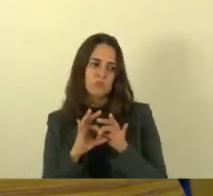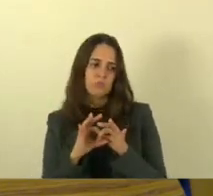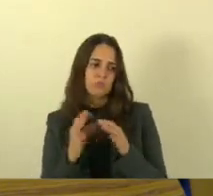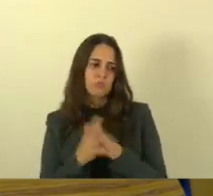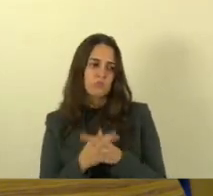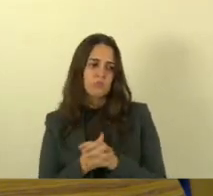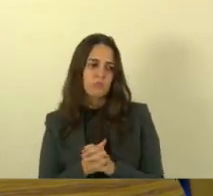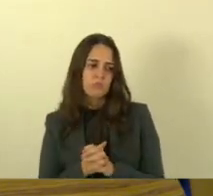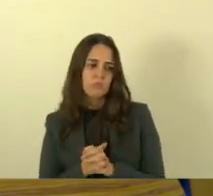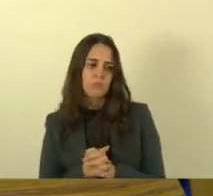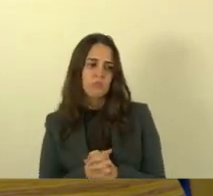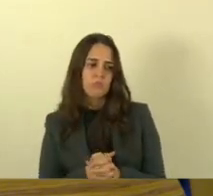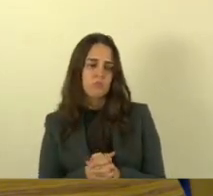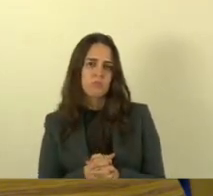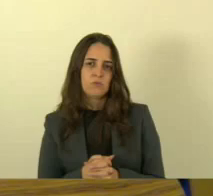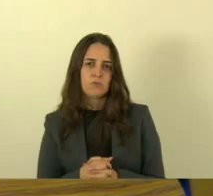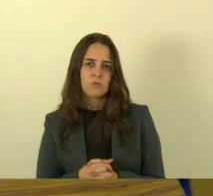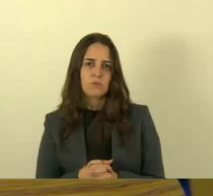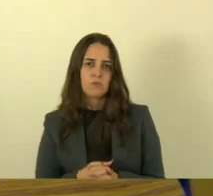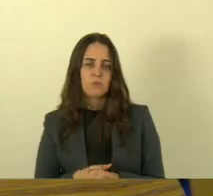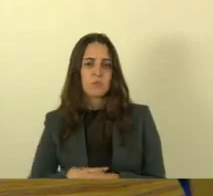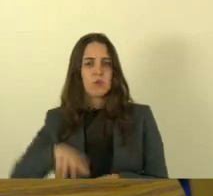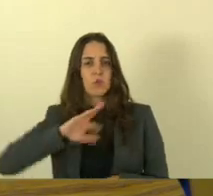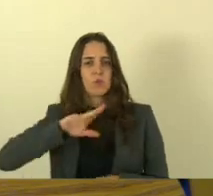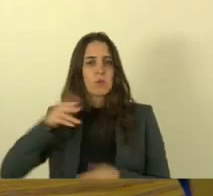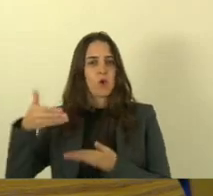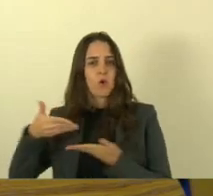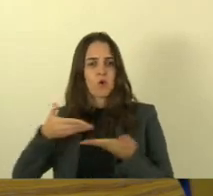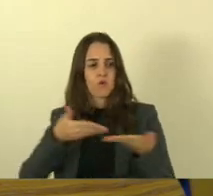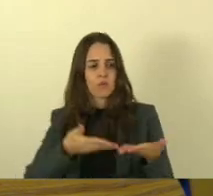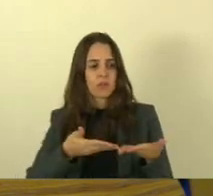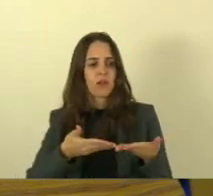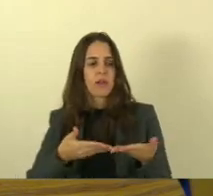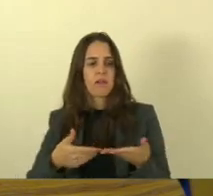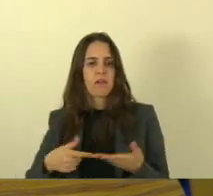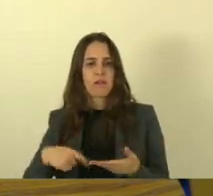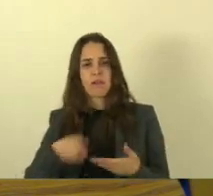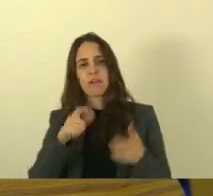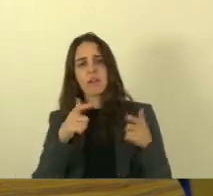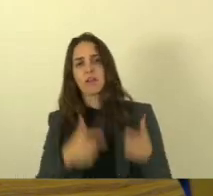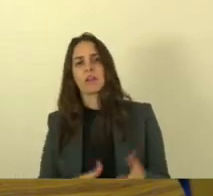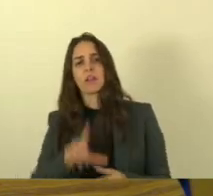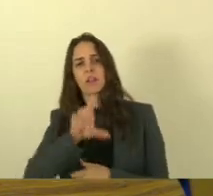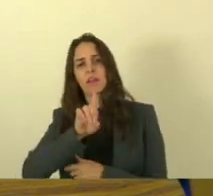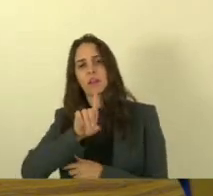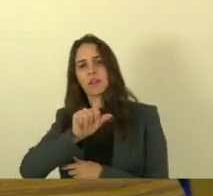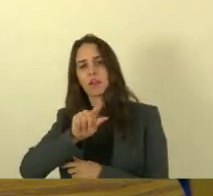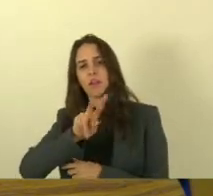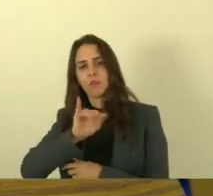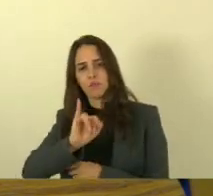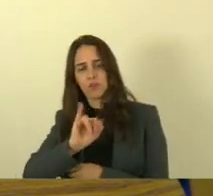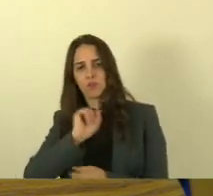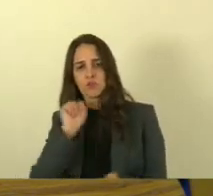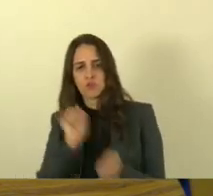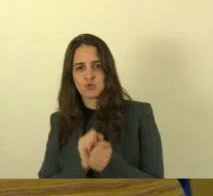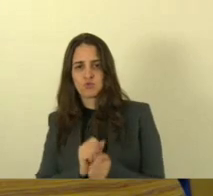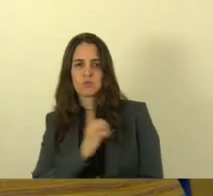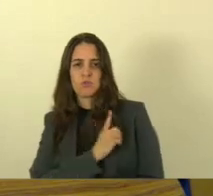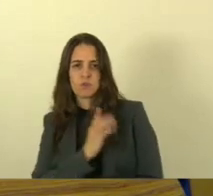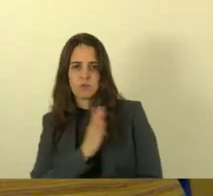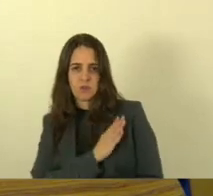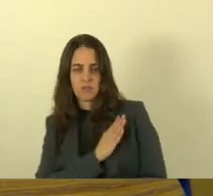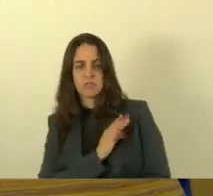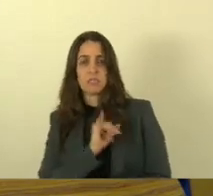eu jamais ia convidar vocês para ir lá no no Davi juntamente com o nosso deputado